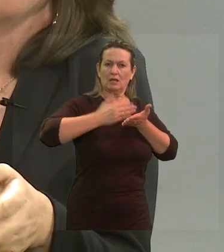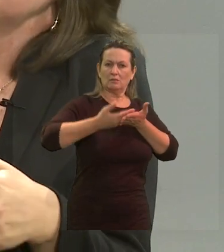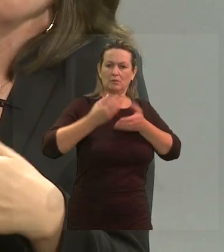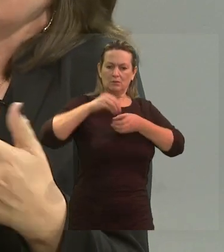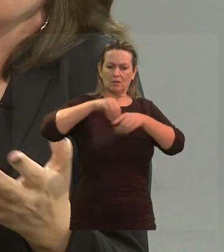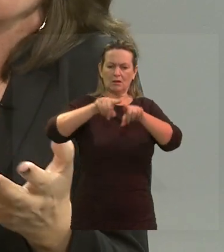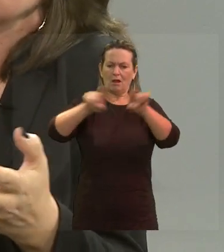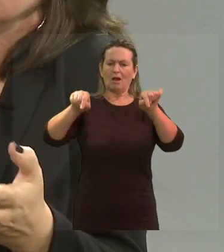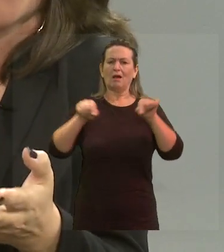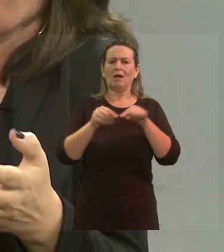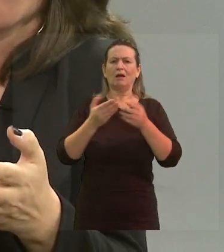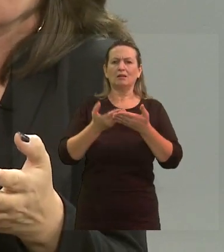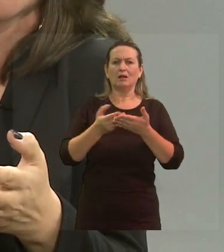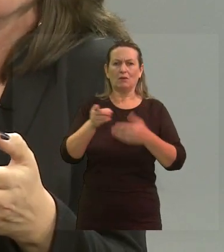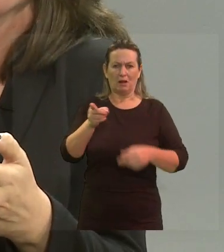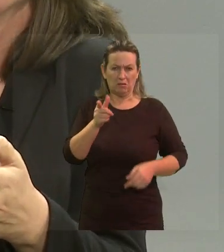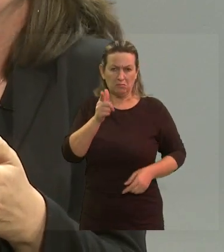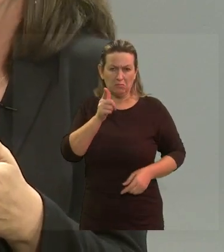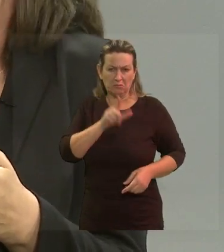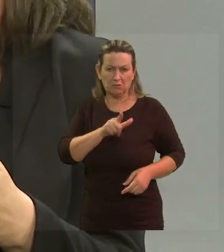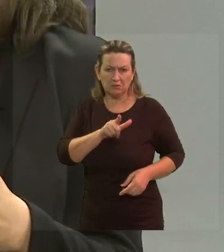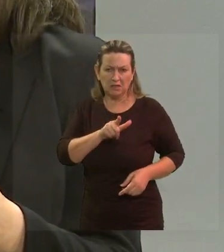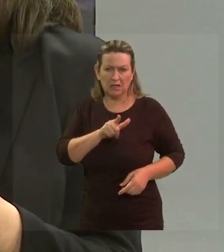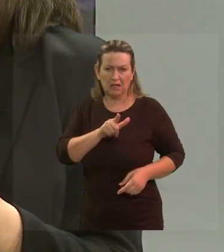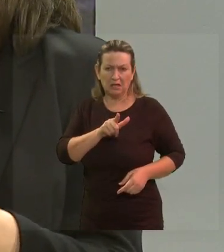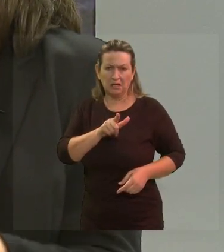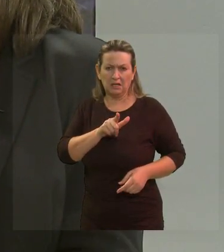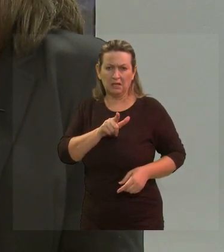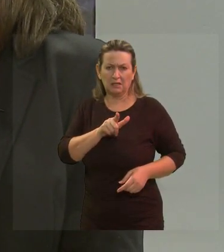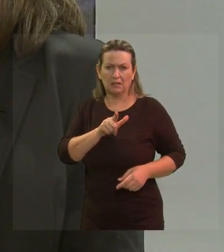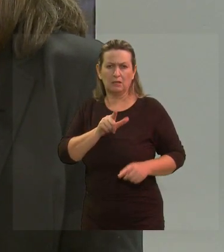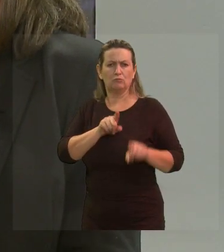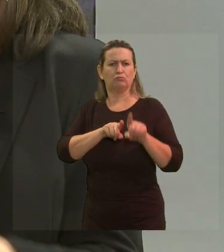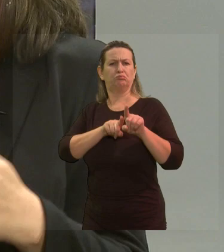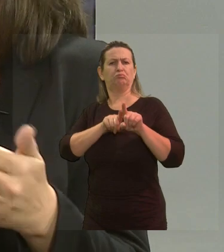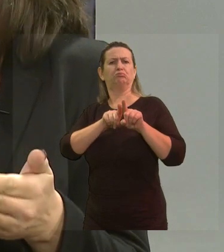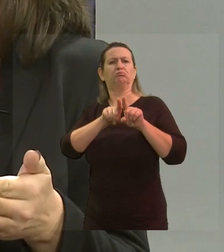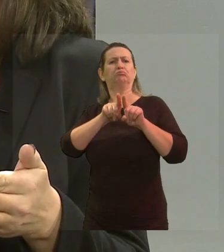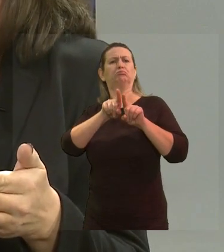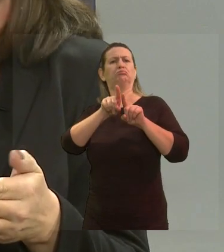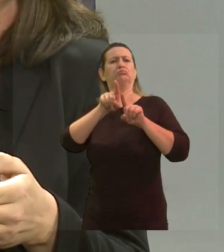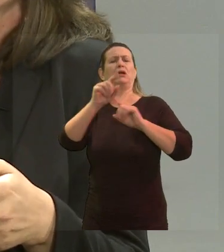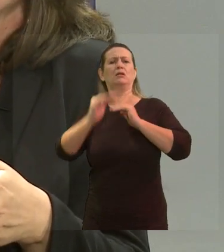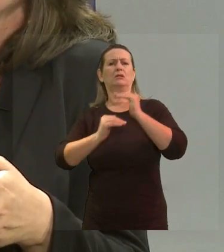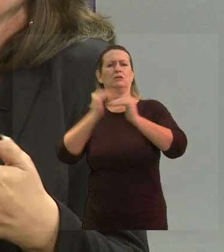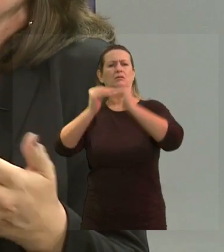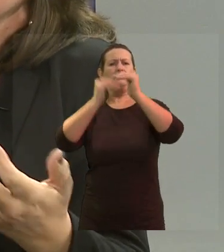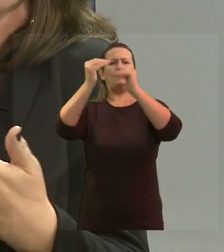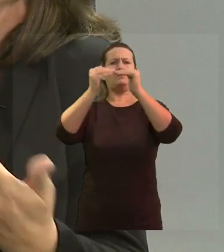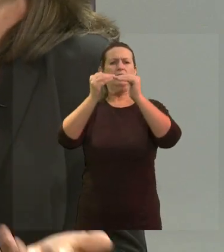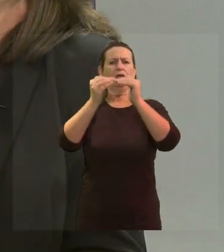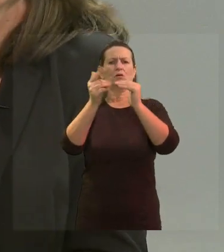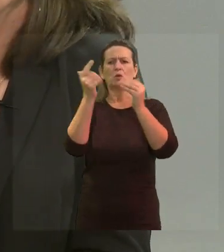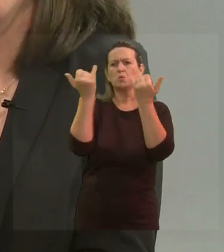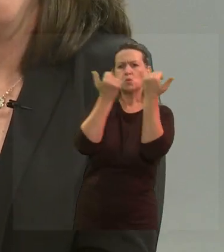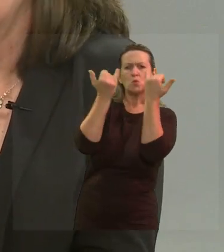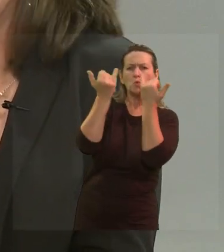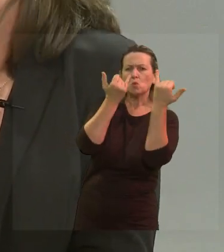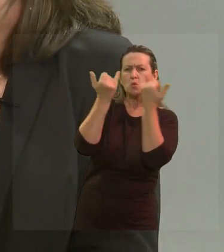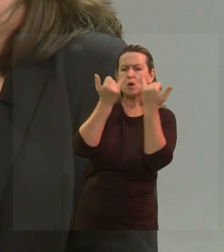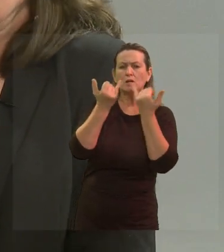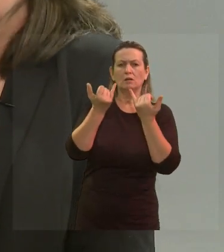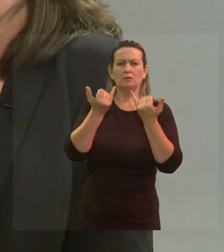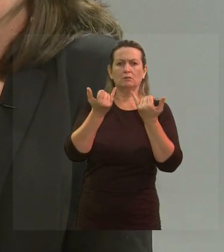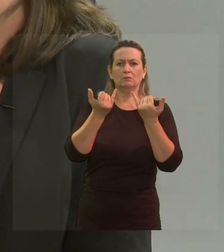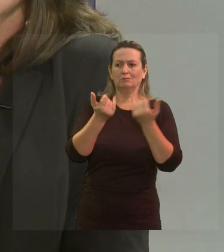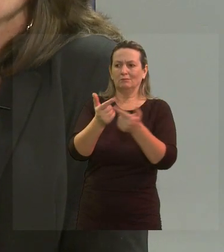aula, qual a possibilidade que ela vai ter de crescer e de ter acesso à informação? Ela